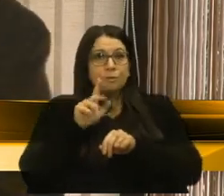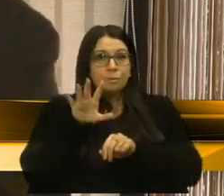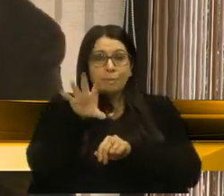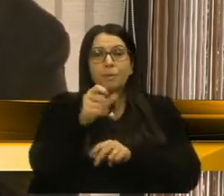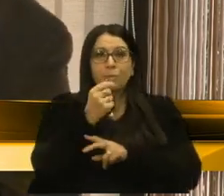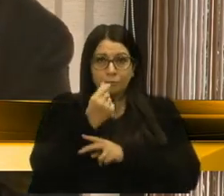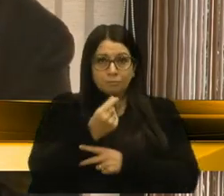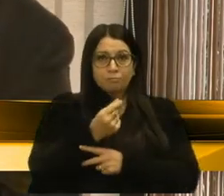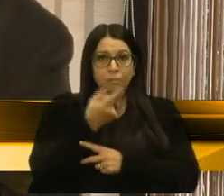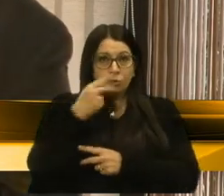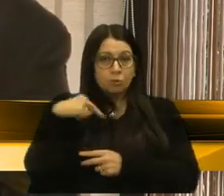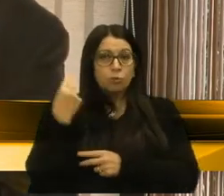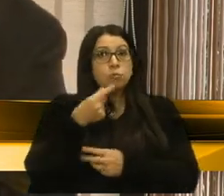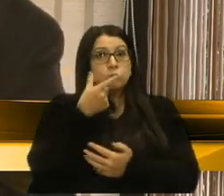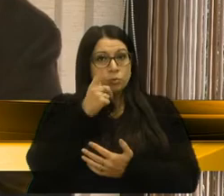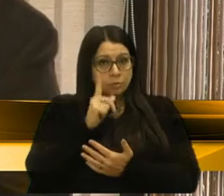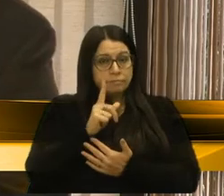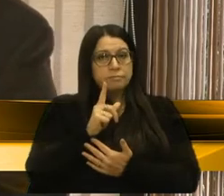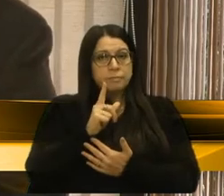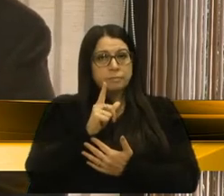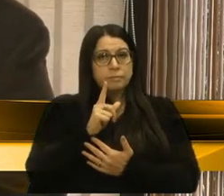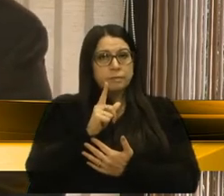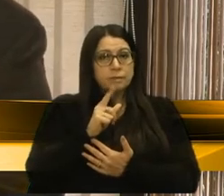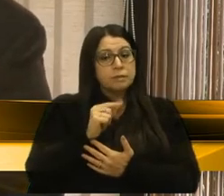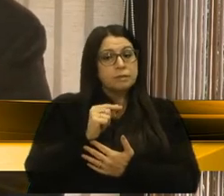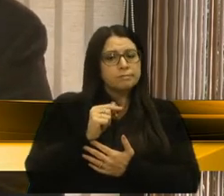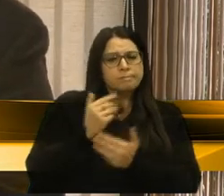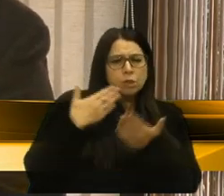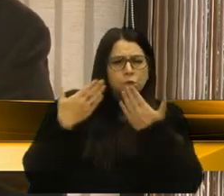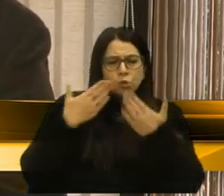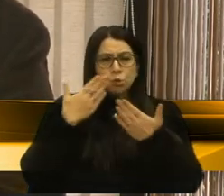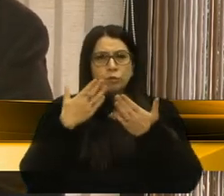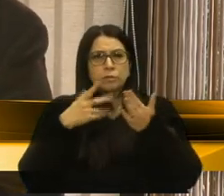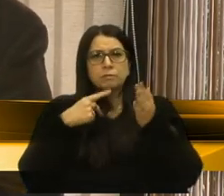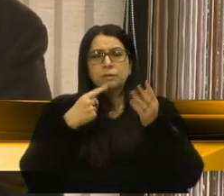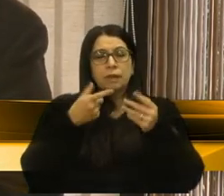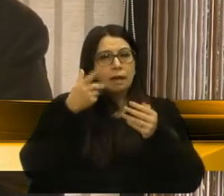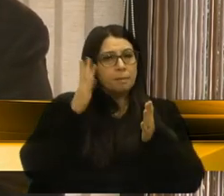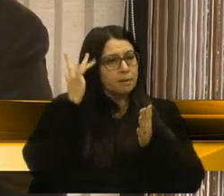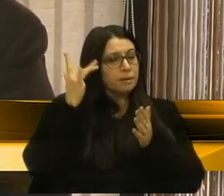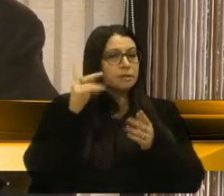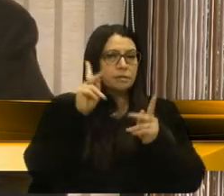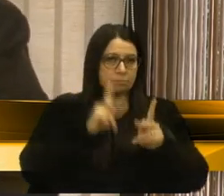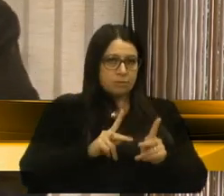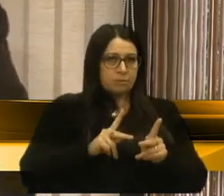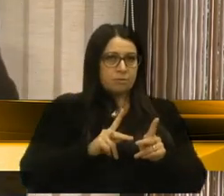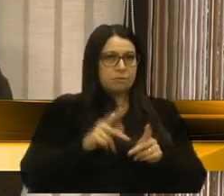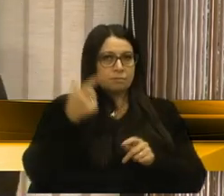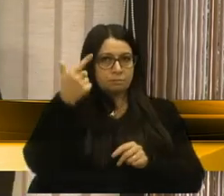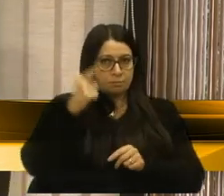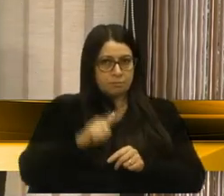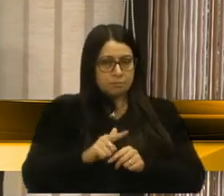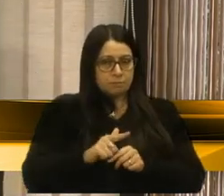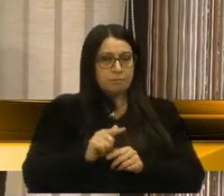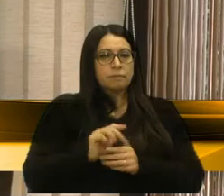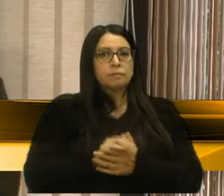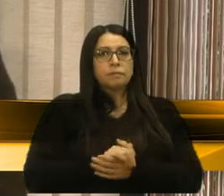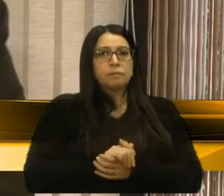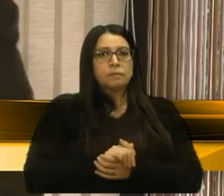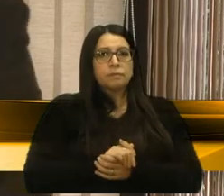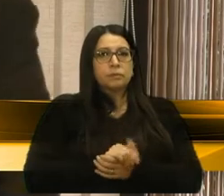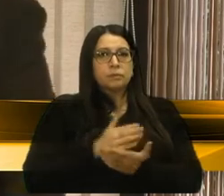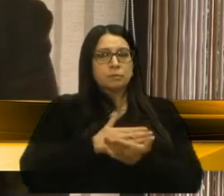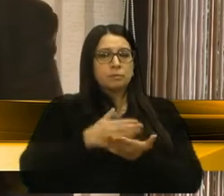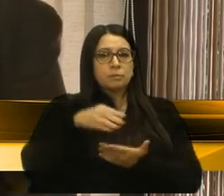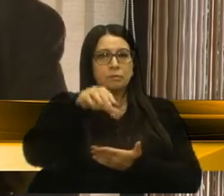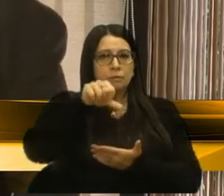nós consigamos tirar essas dúvidas dessas pessoas. Então, amanhã, mais uma vez, a partir